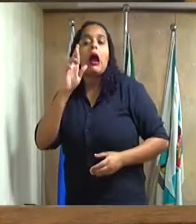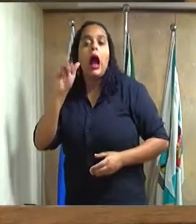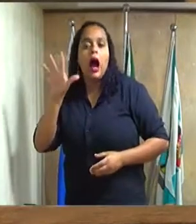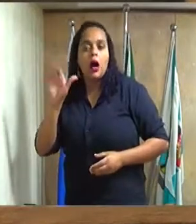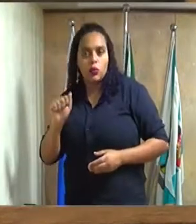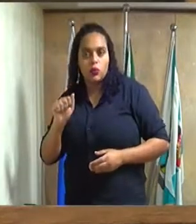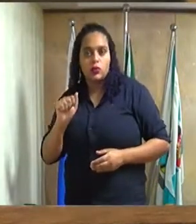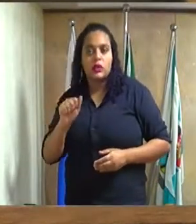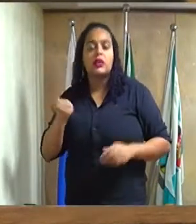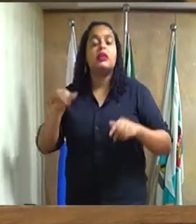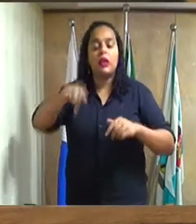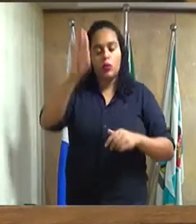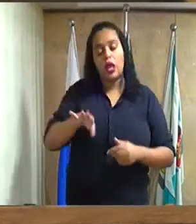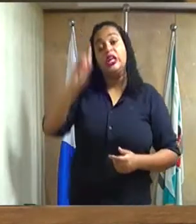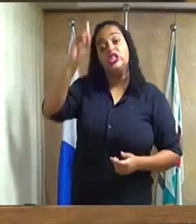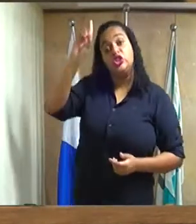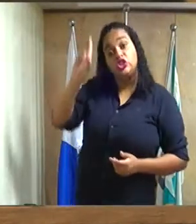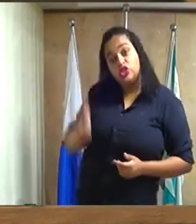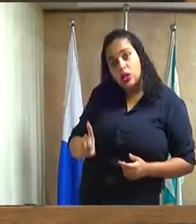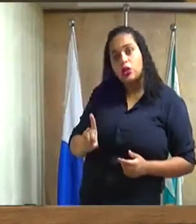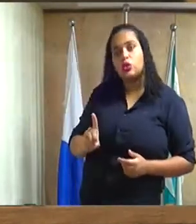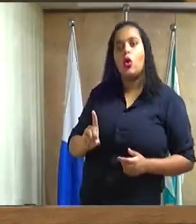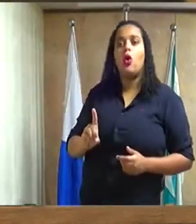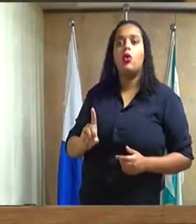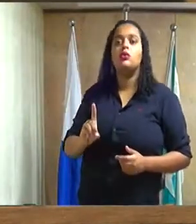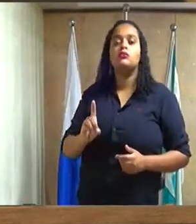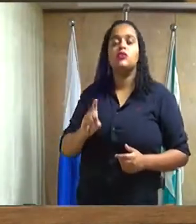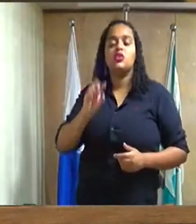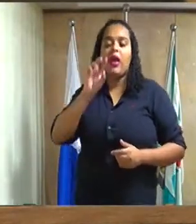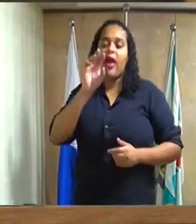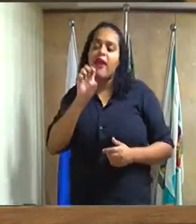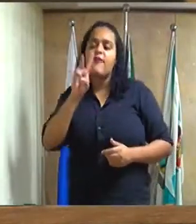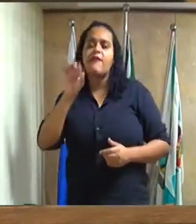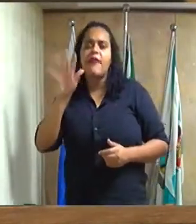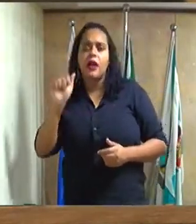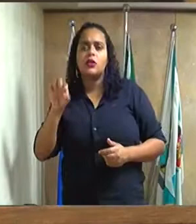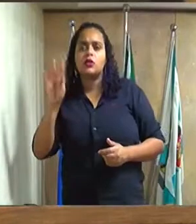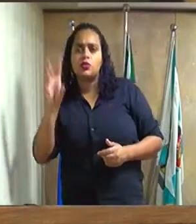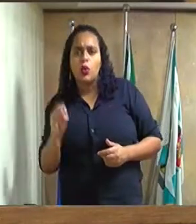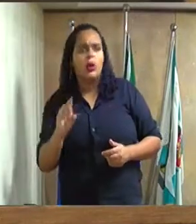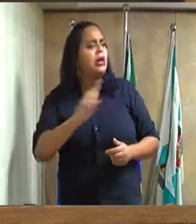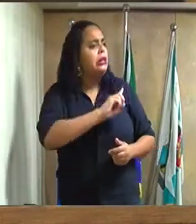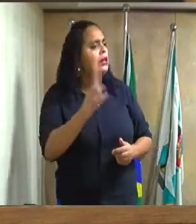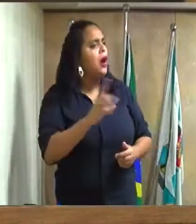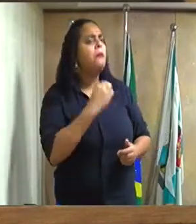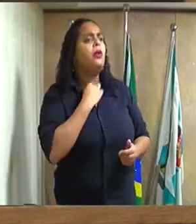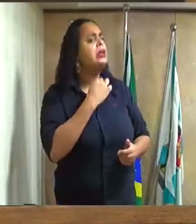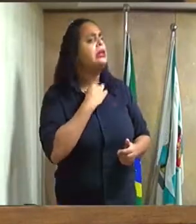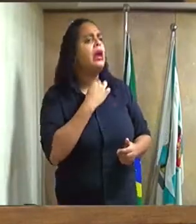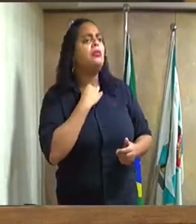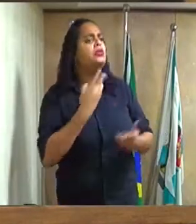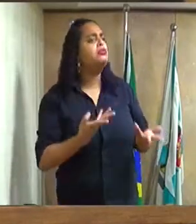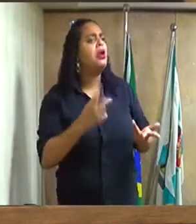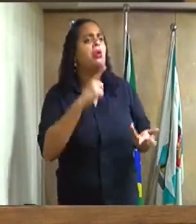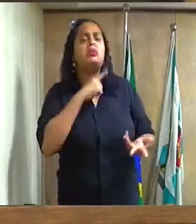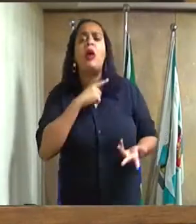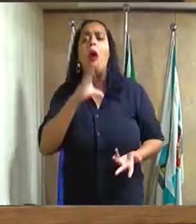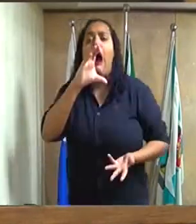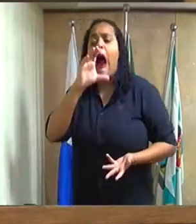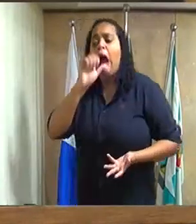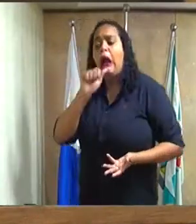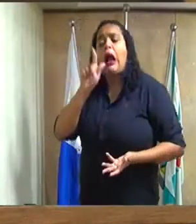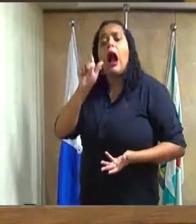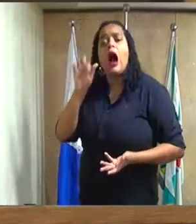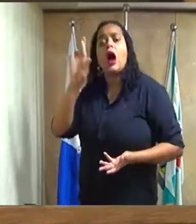eventos, não podemos, não temos um cargo nessa Secretaria que é um